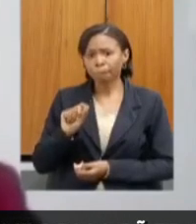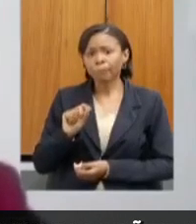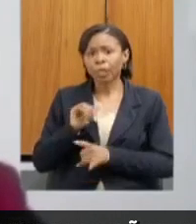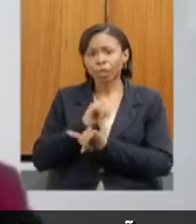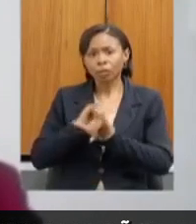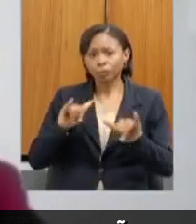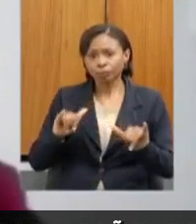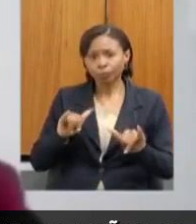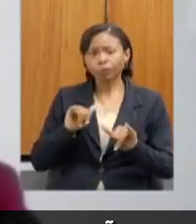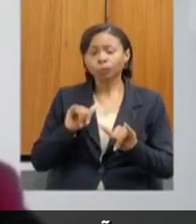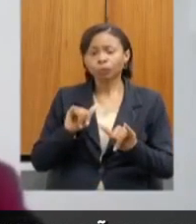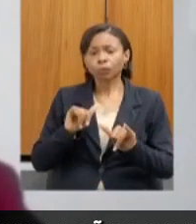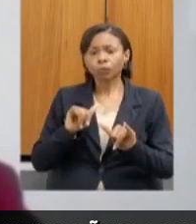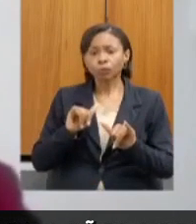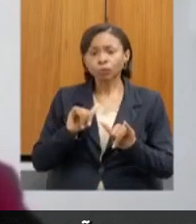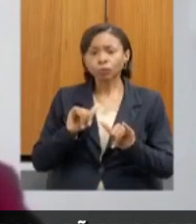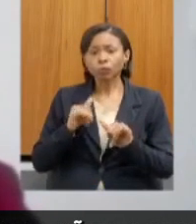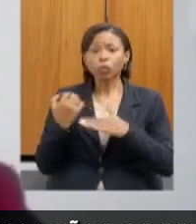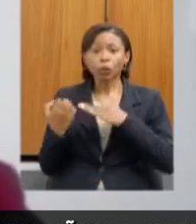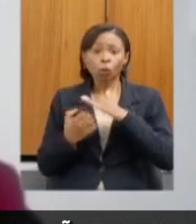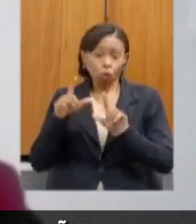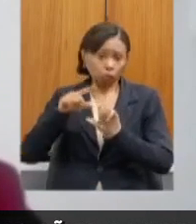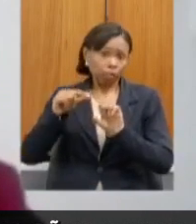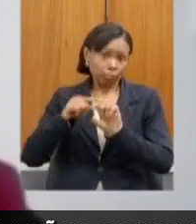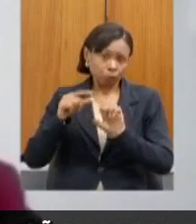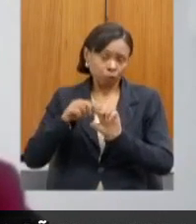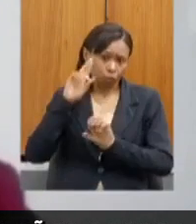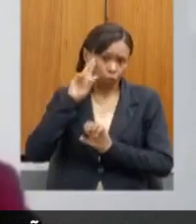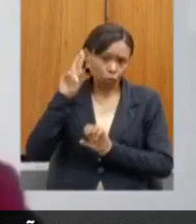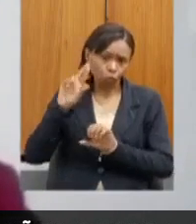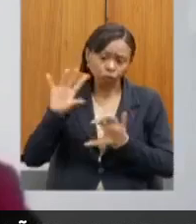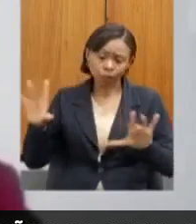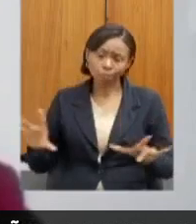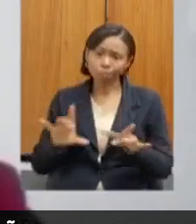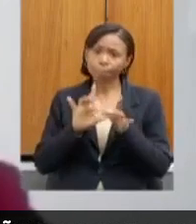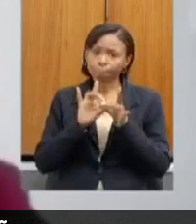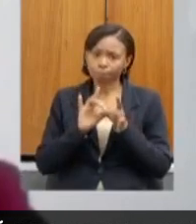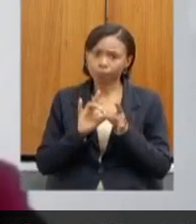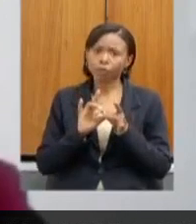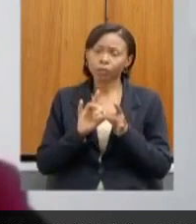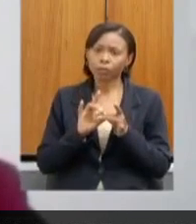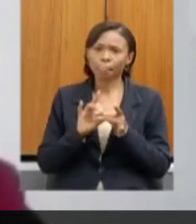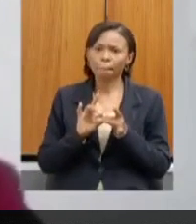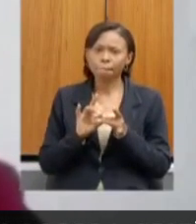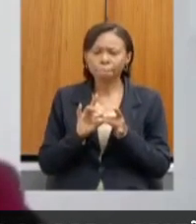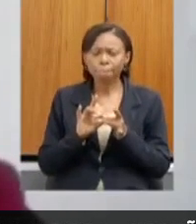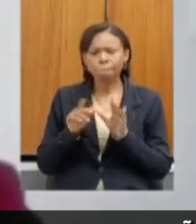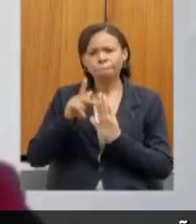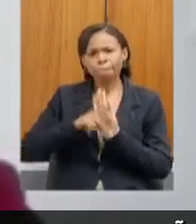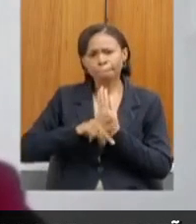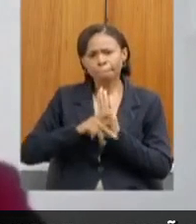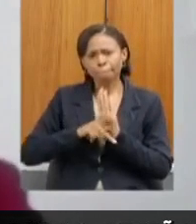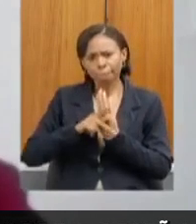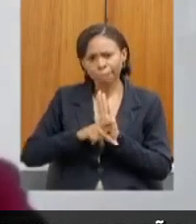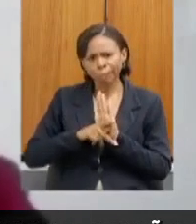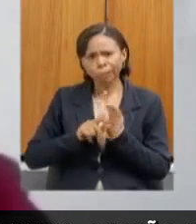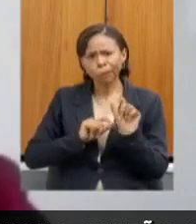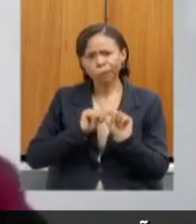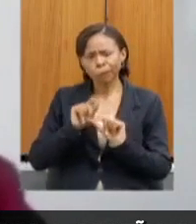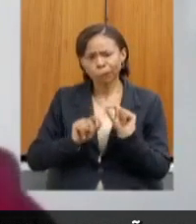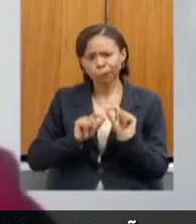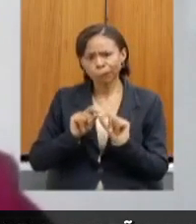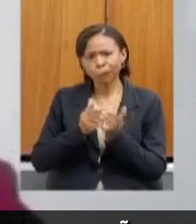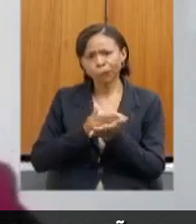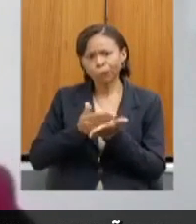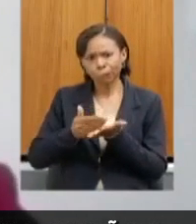cujo objetivo, inclusive, eu entendo que é informar os detentores de projetos, e não a sociedade civil que está lá, sobre o reinício dos prazos dos